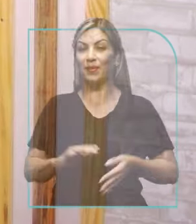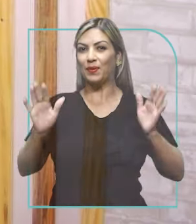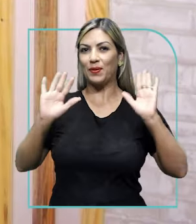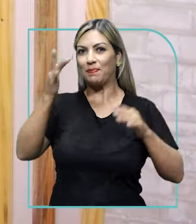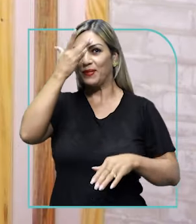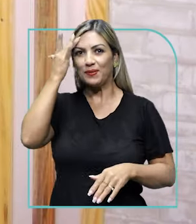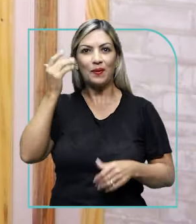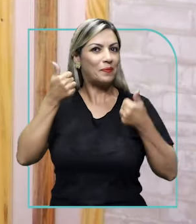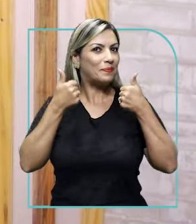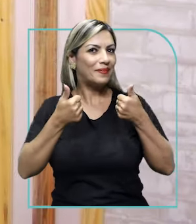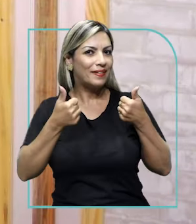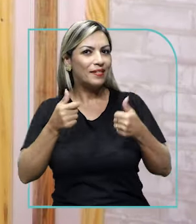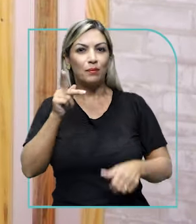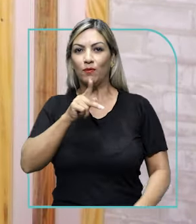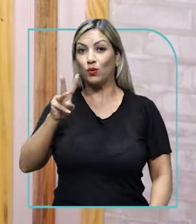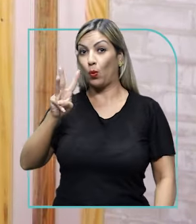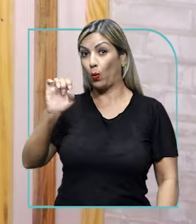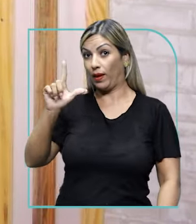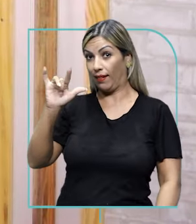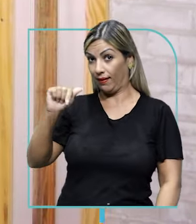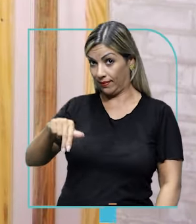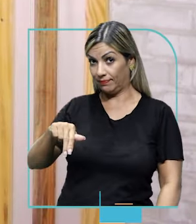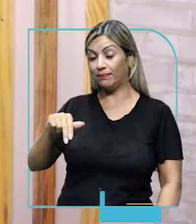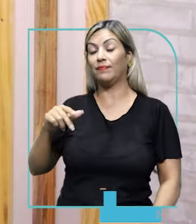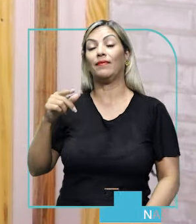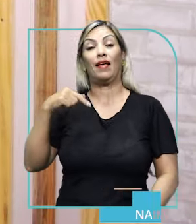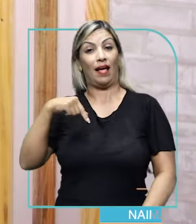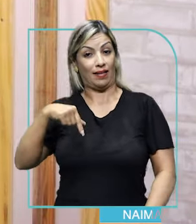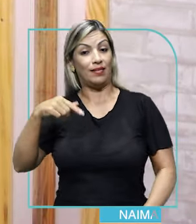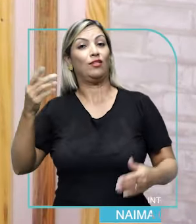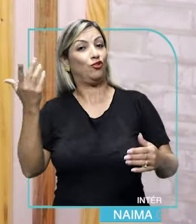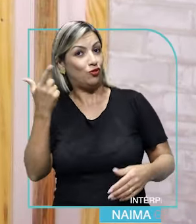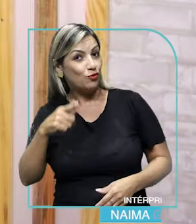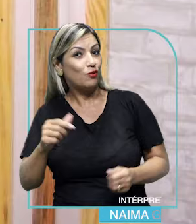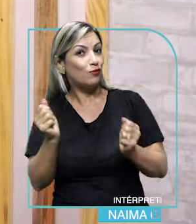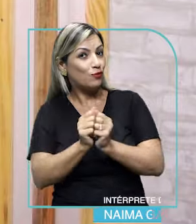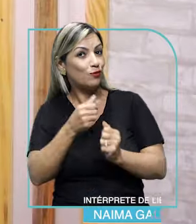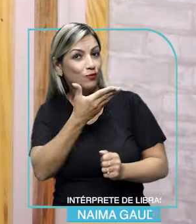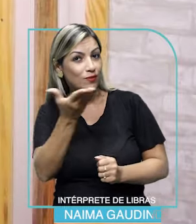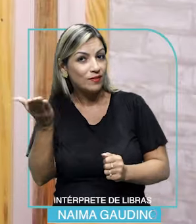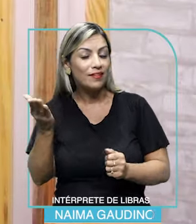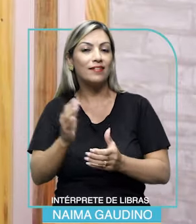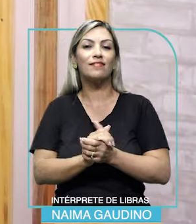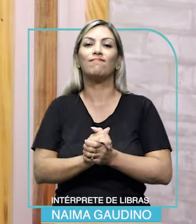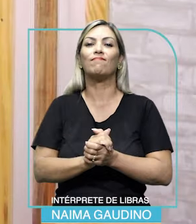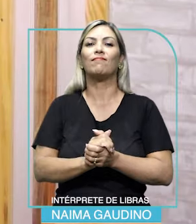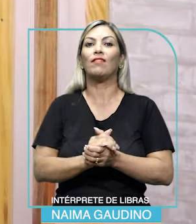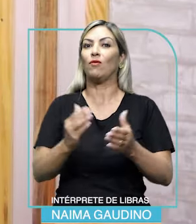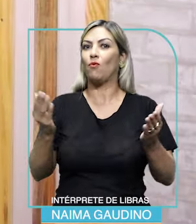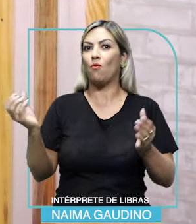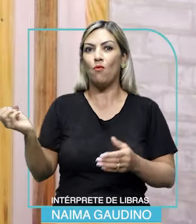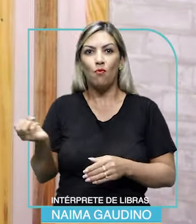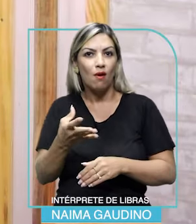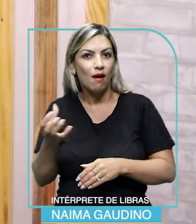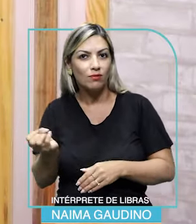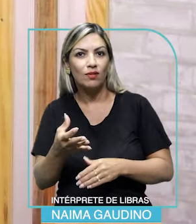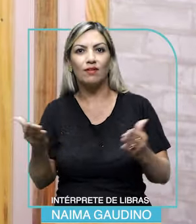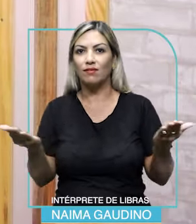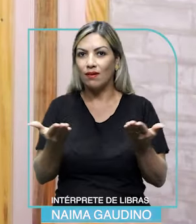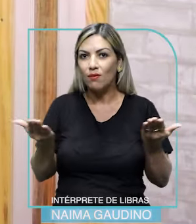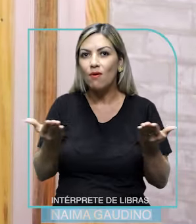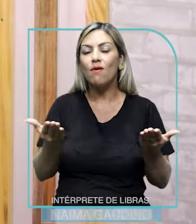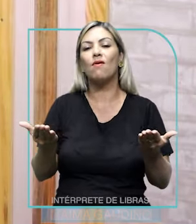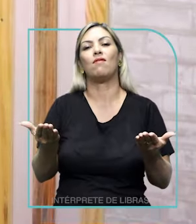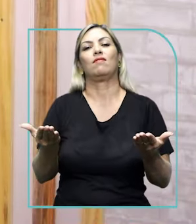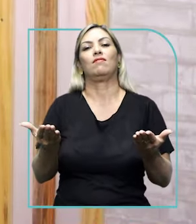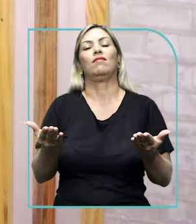Fala, galerinha! Beleza? Professor William Mantegão na área, novamente aqui com vocês, com atualidades. E aí, como